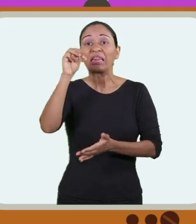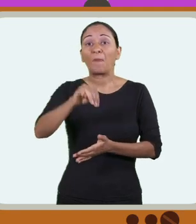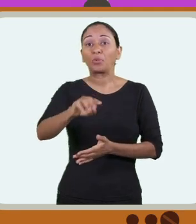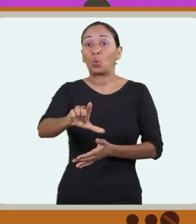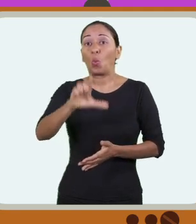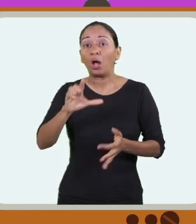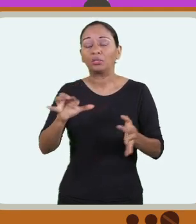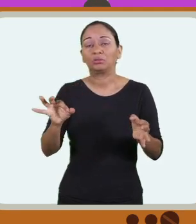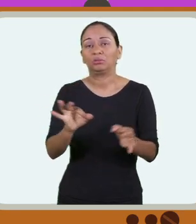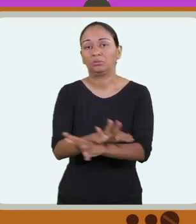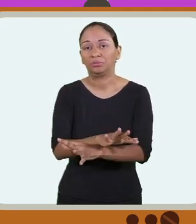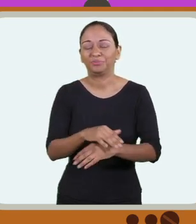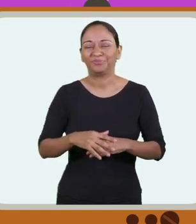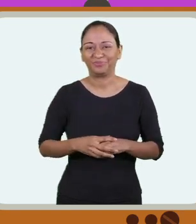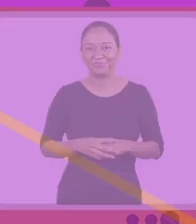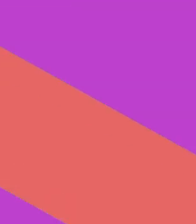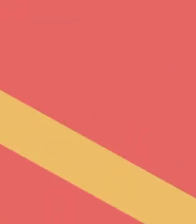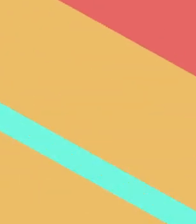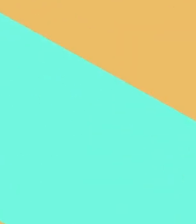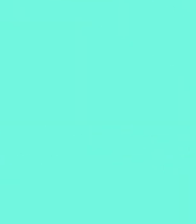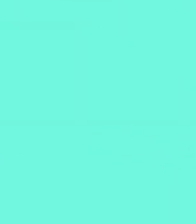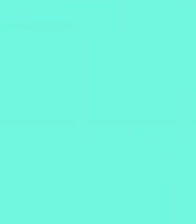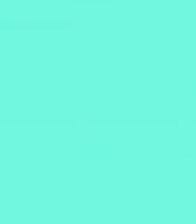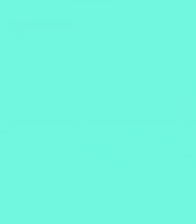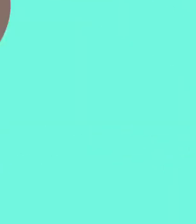questões nos últimos 30 minutos de prova.